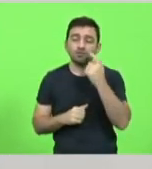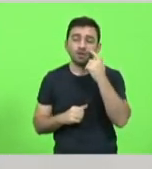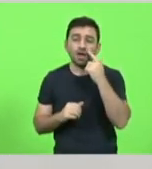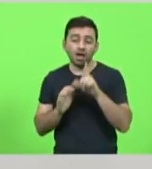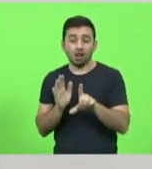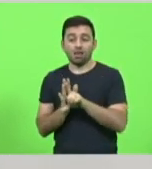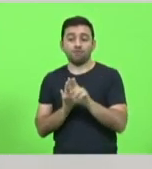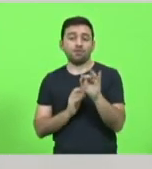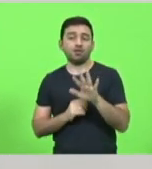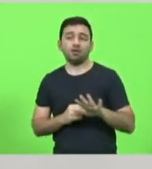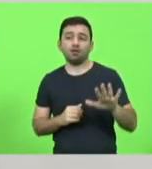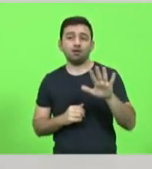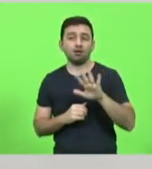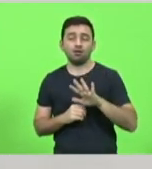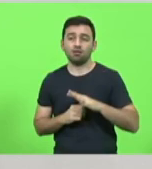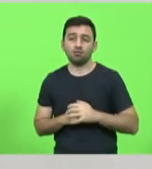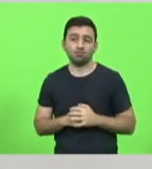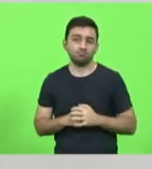negociações.